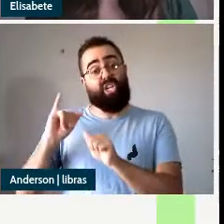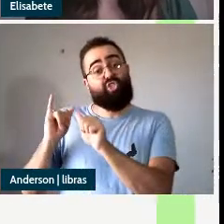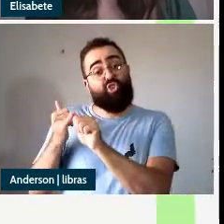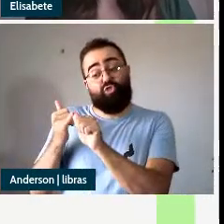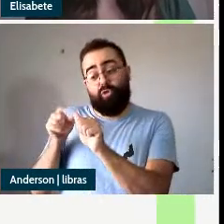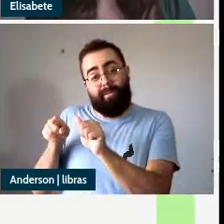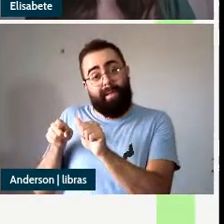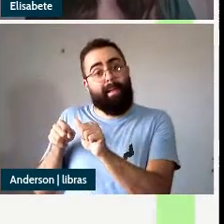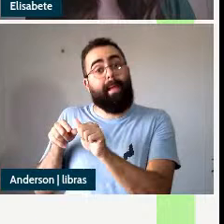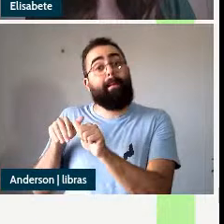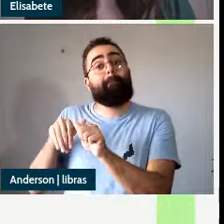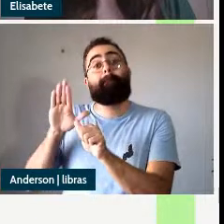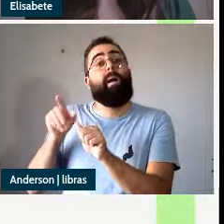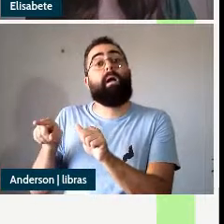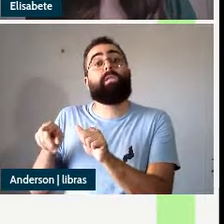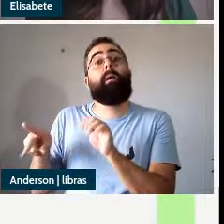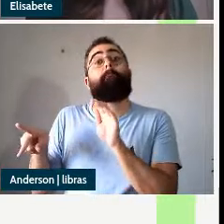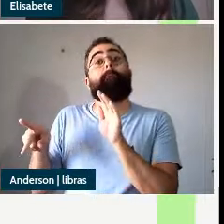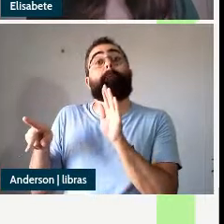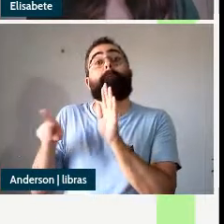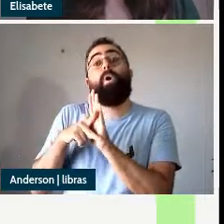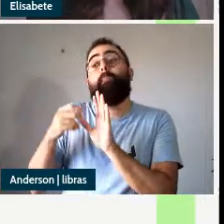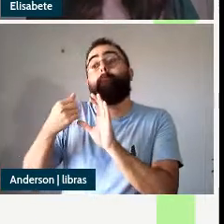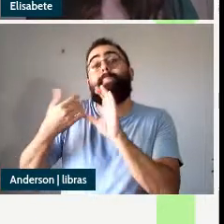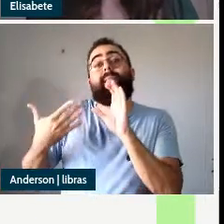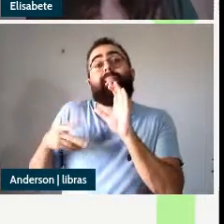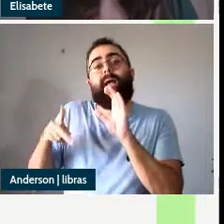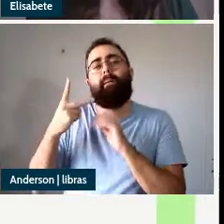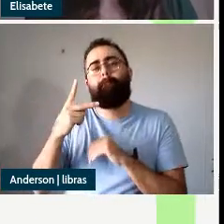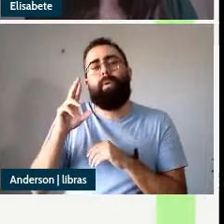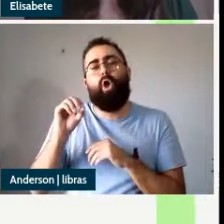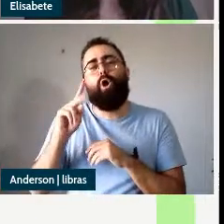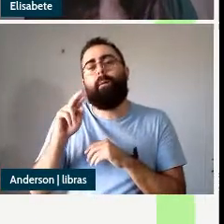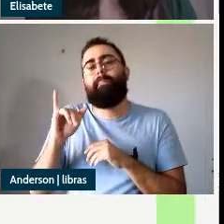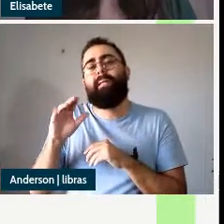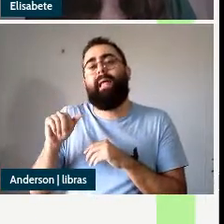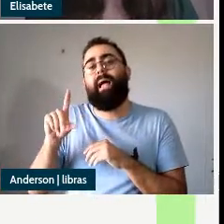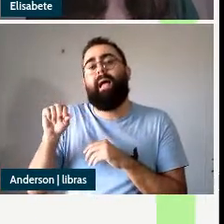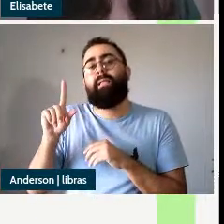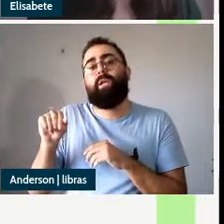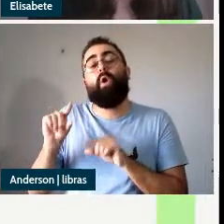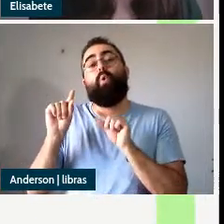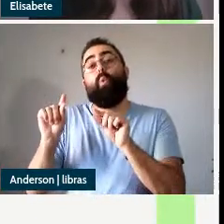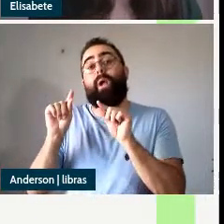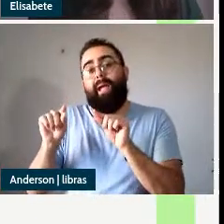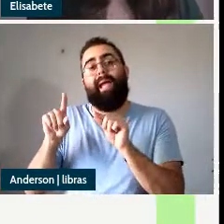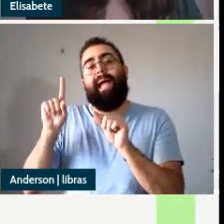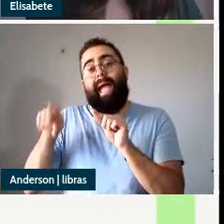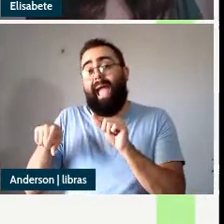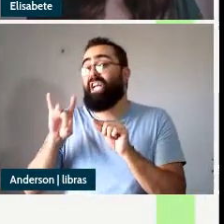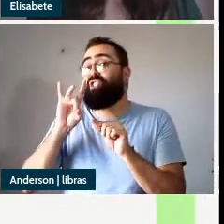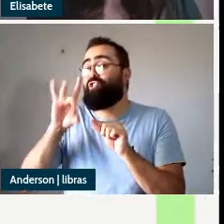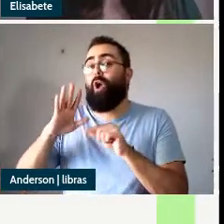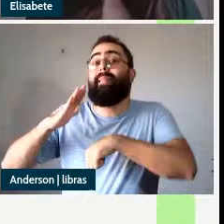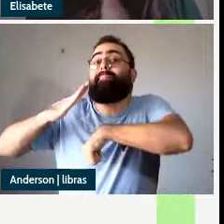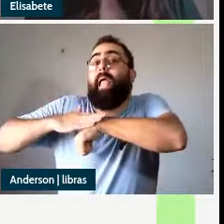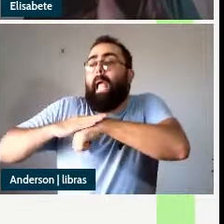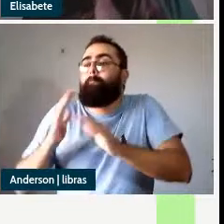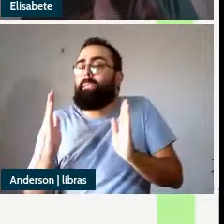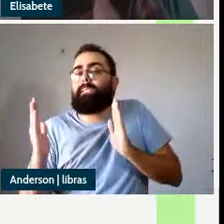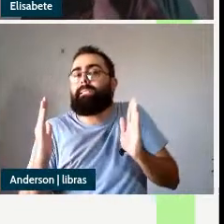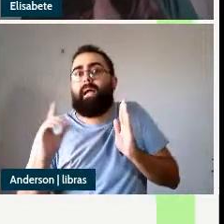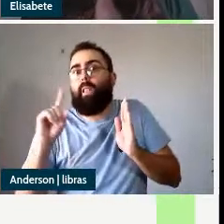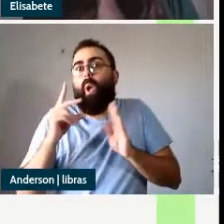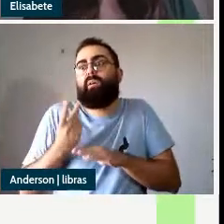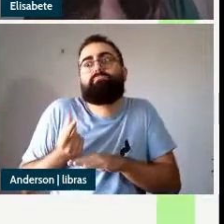propriedade do tipo stage level ou seja uma propriedade transitória não permanente e ele